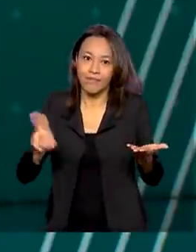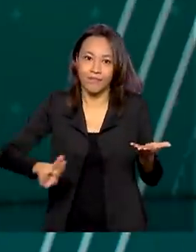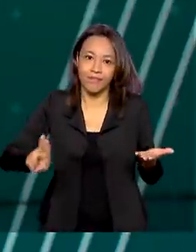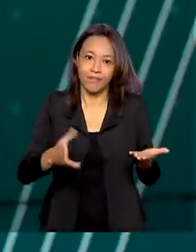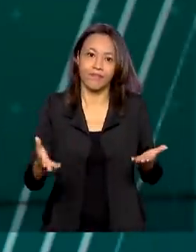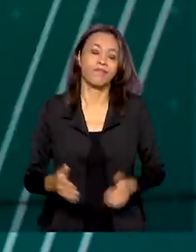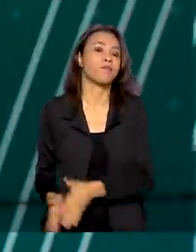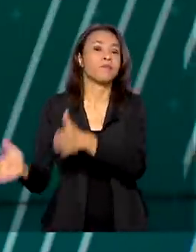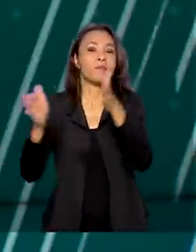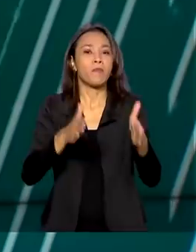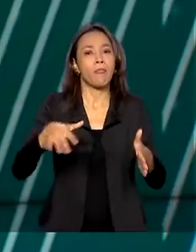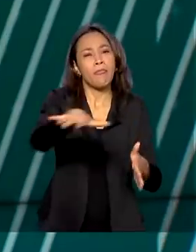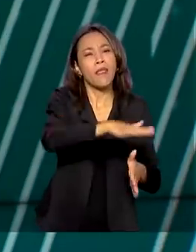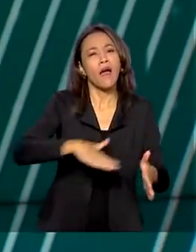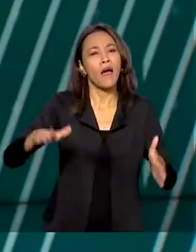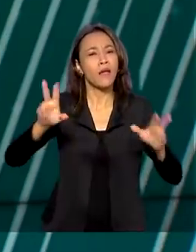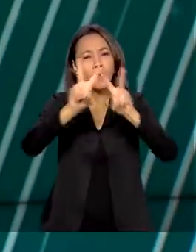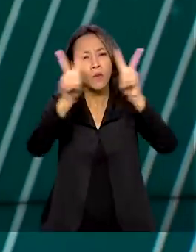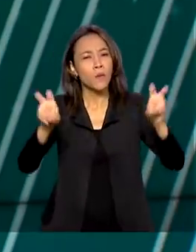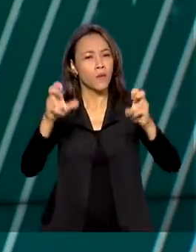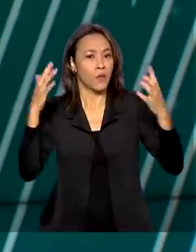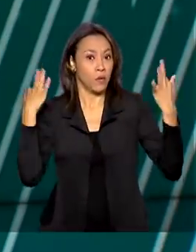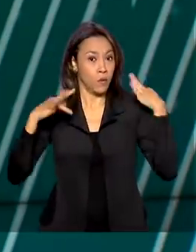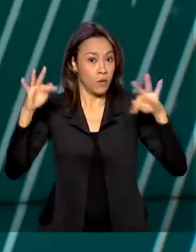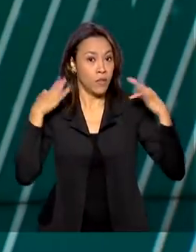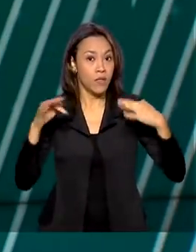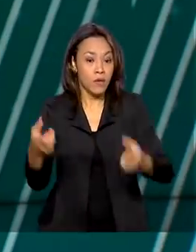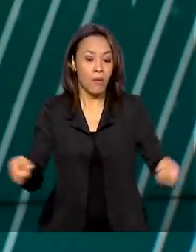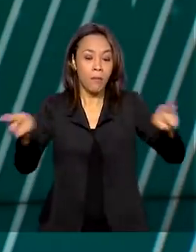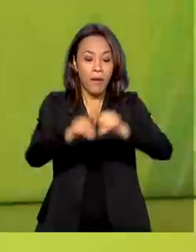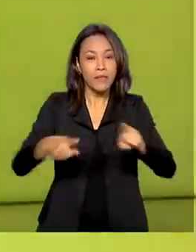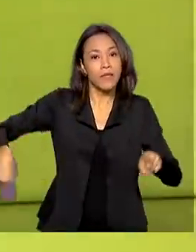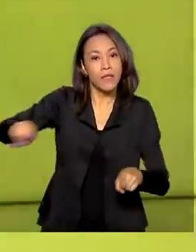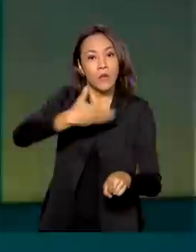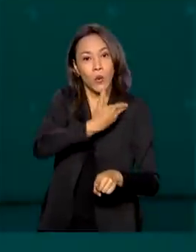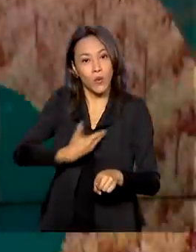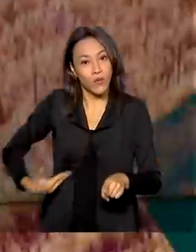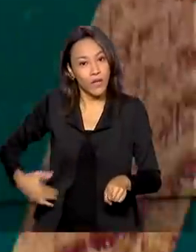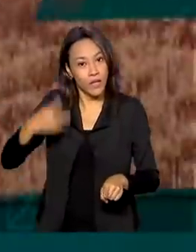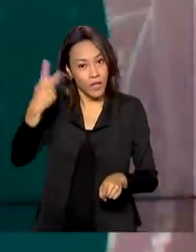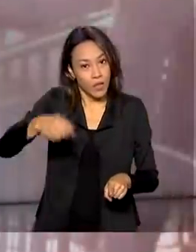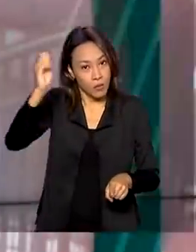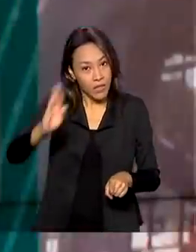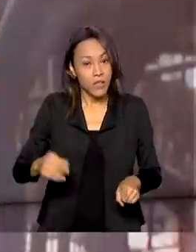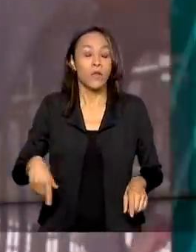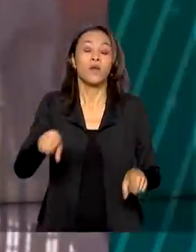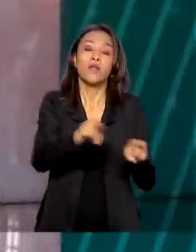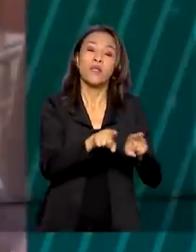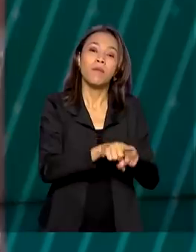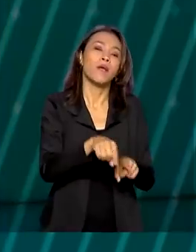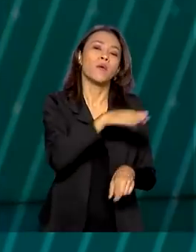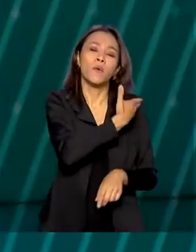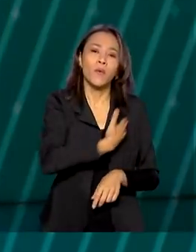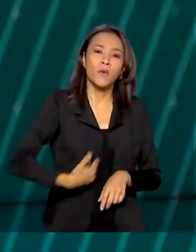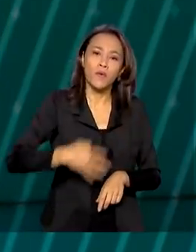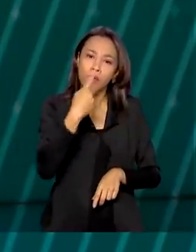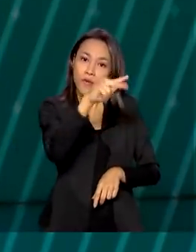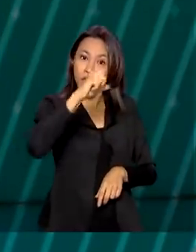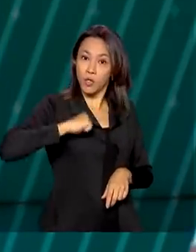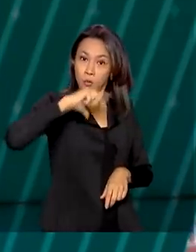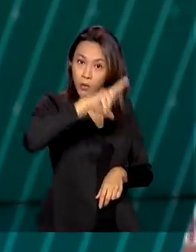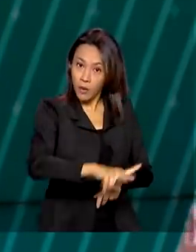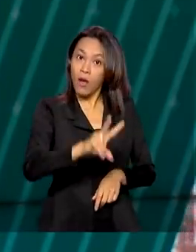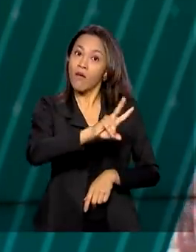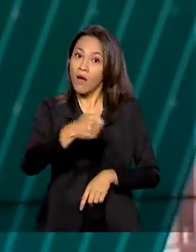No turismo, uma parceria entre a iniciativa privada, o governo brasileiro e o governo de Portugal, vai restaurar e